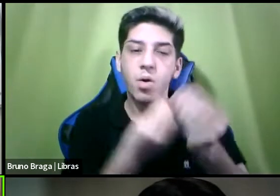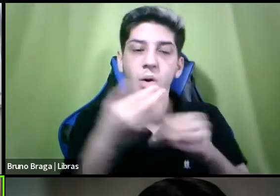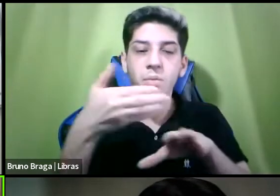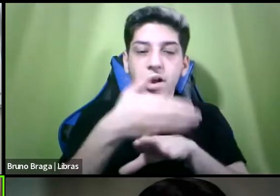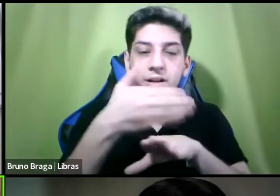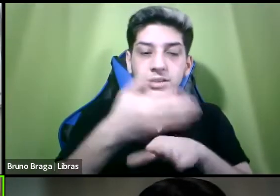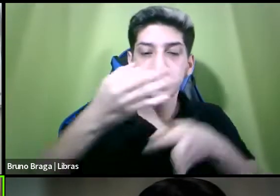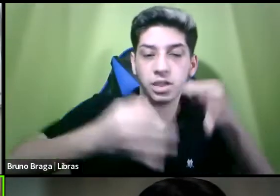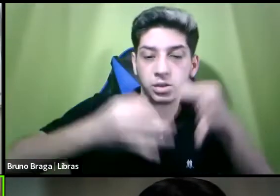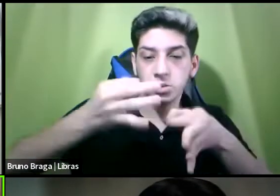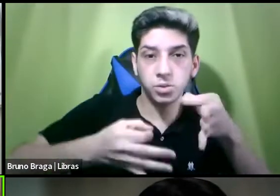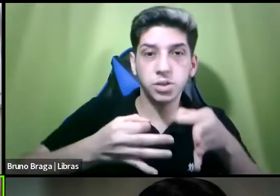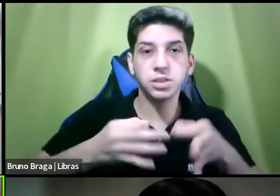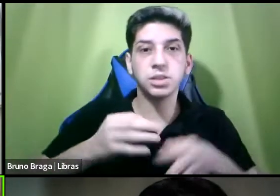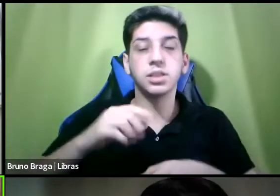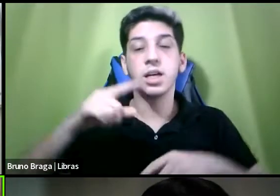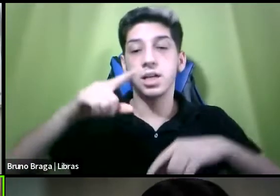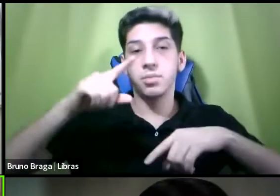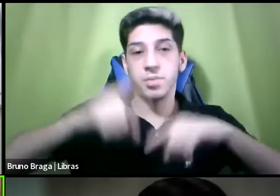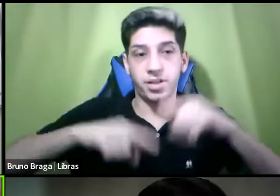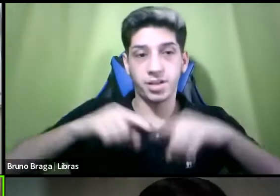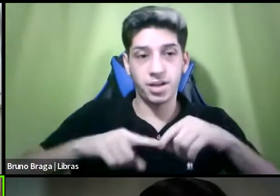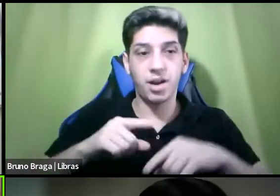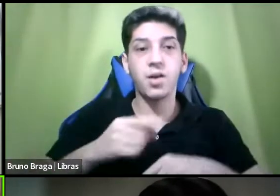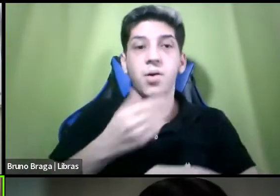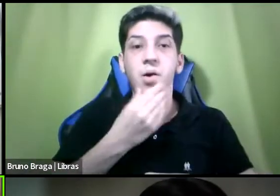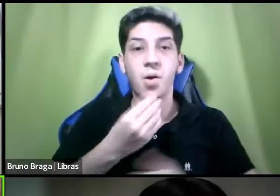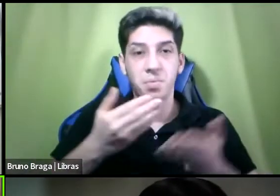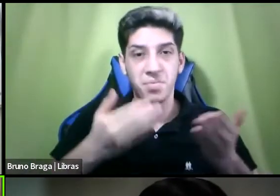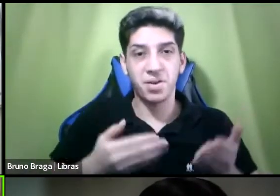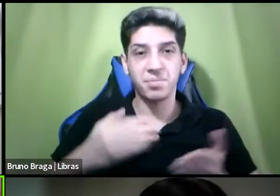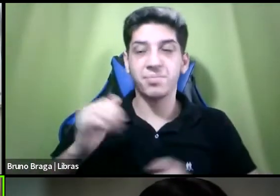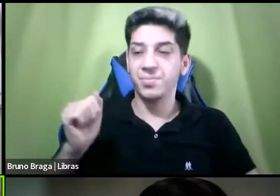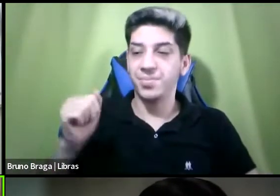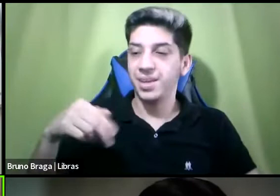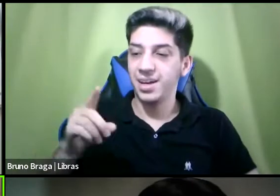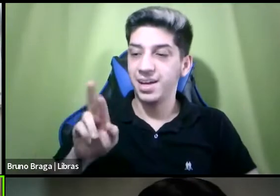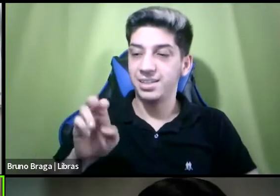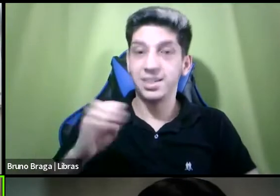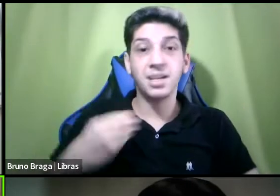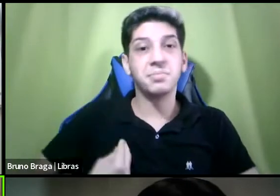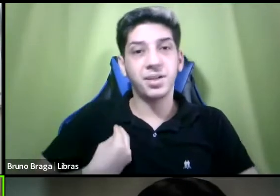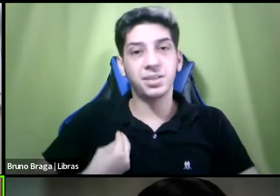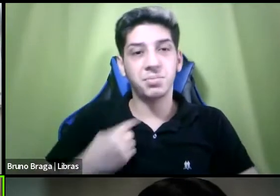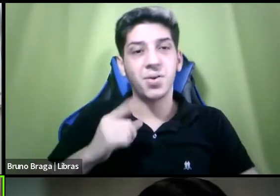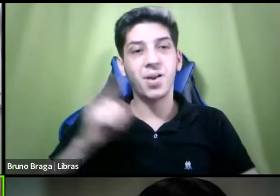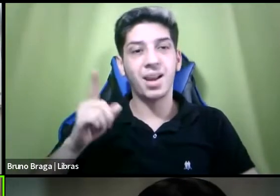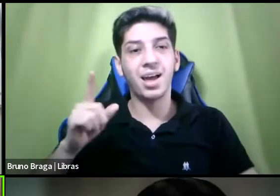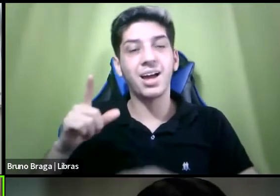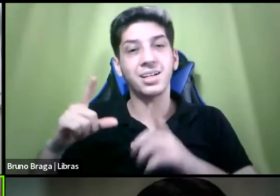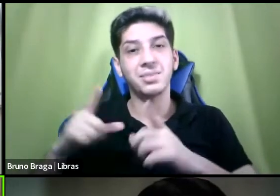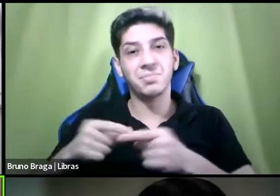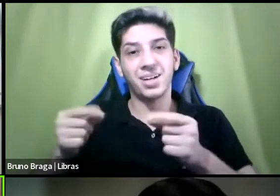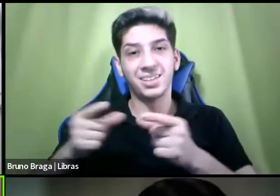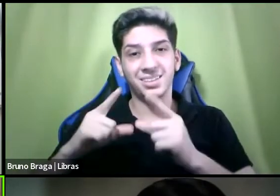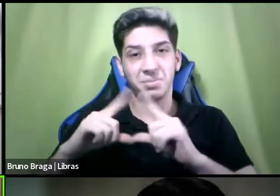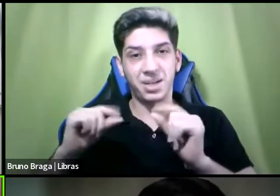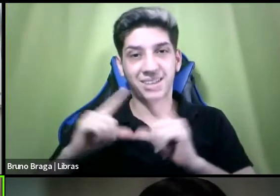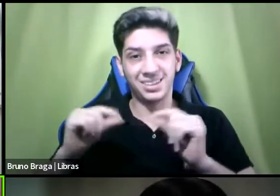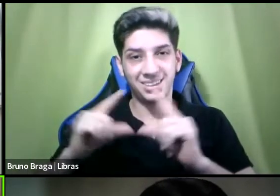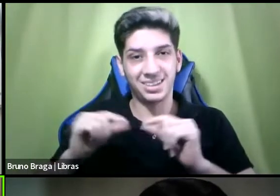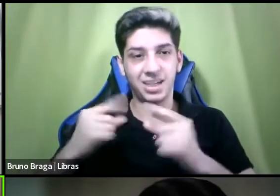material que inclusive o André participou em Brasília né das oficinas para a gente ter esse produto